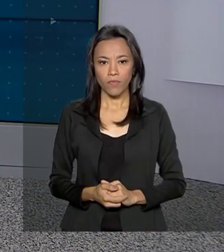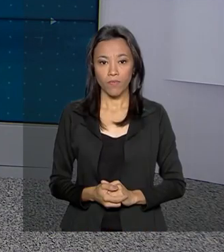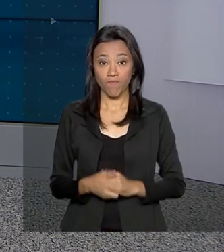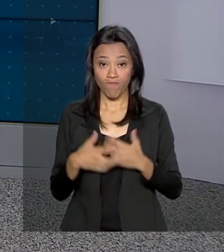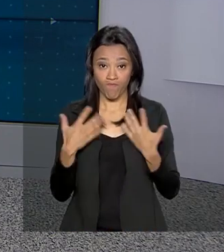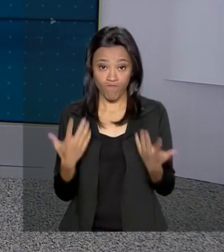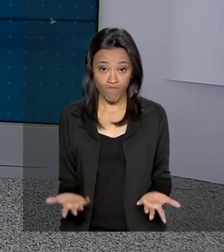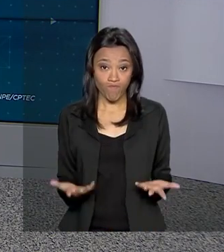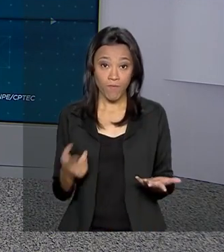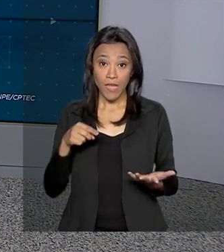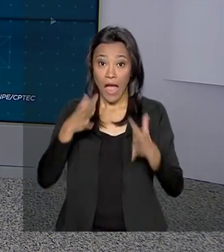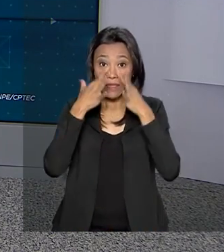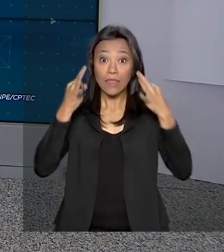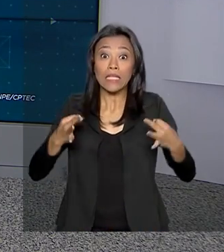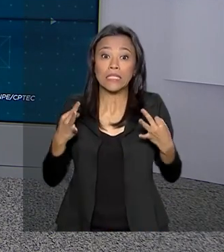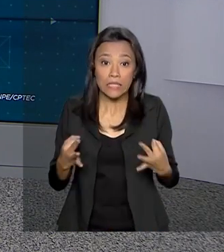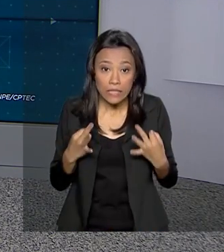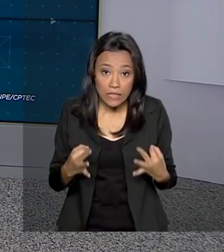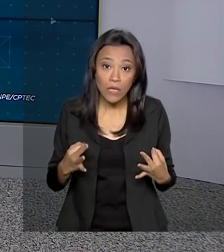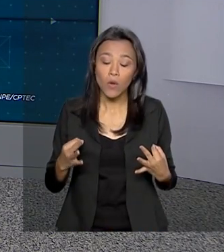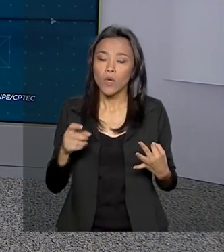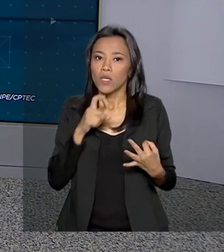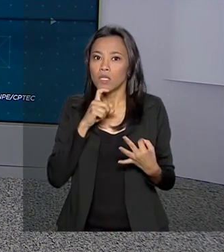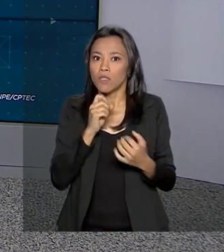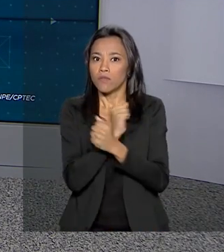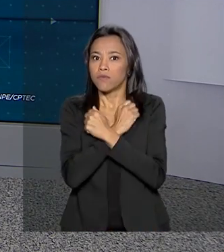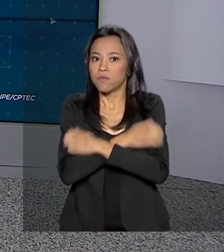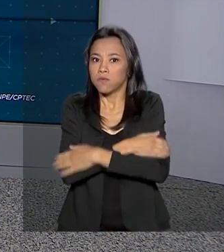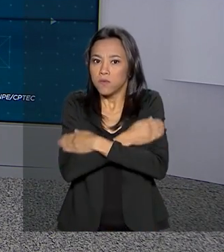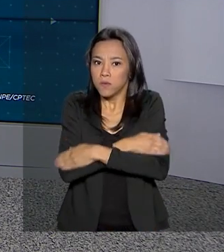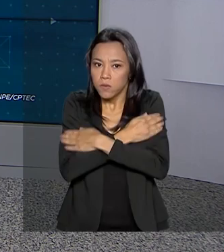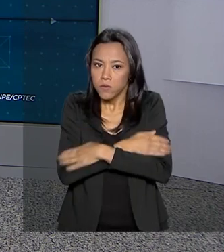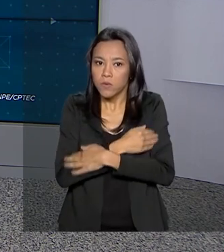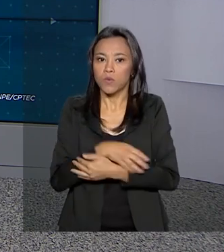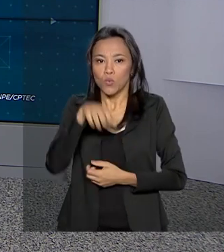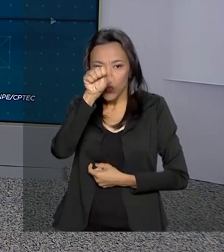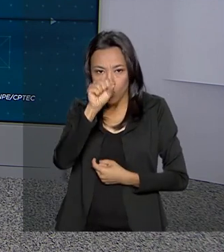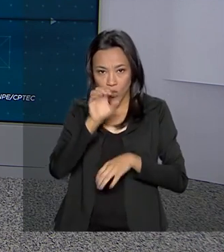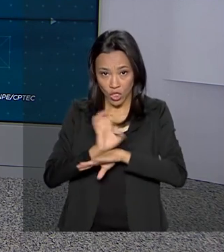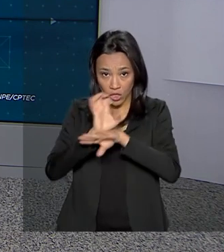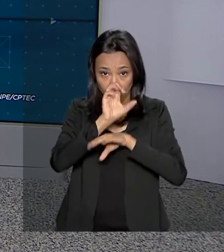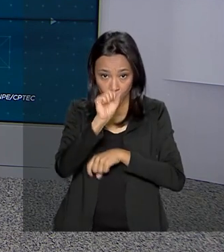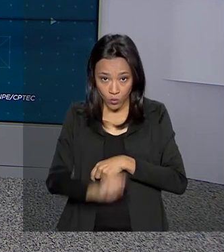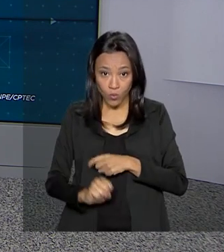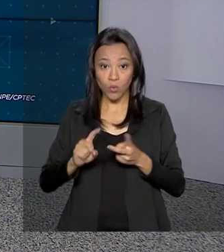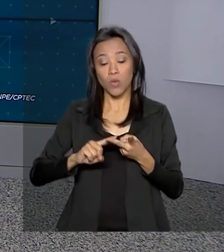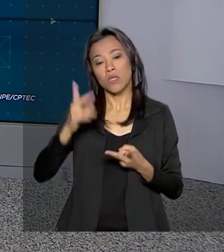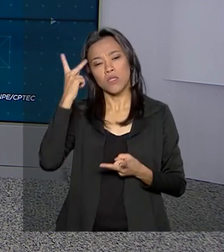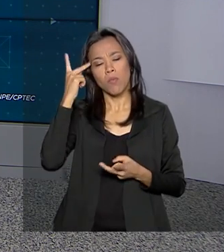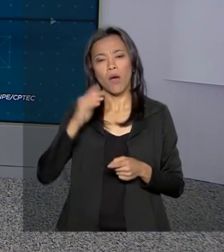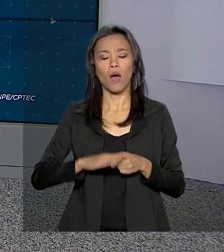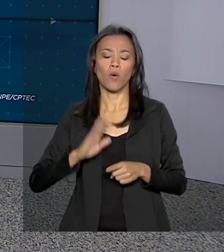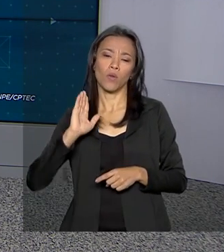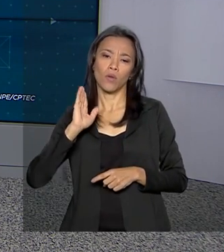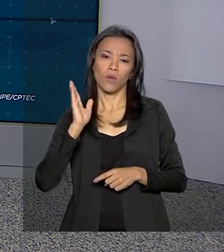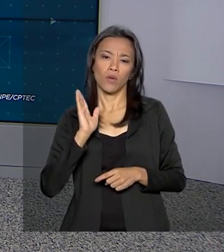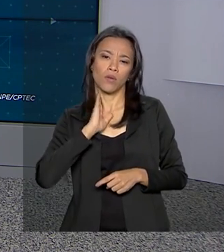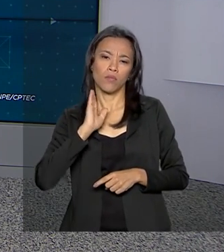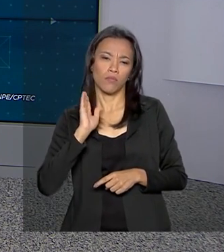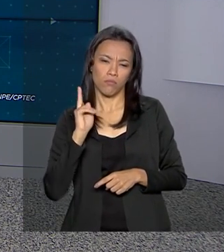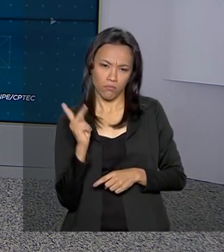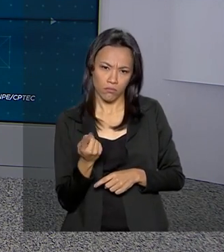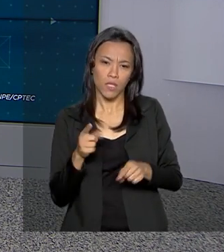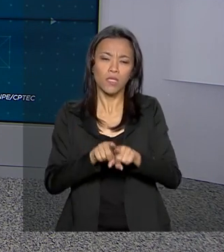Olha, a Defesa Civil alerta para uma onda de frio intenso nos estados da região sul, além de São Paulo, Minas Gerais e Mato Grosso do Sul. A